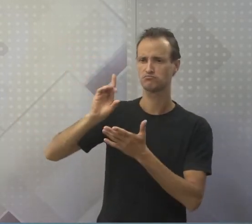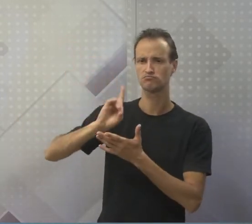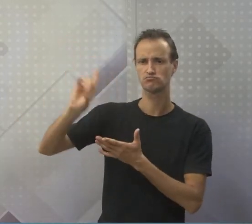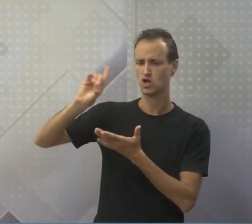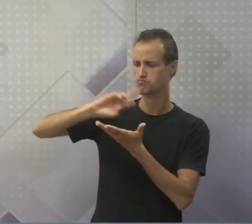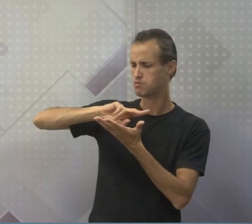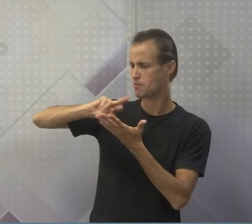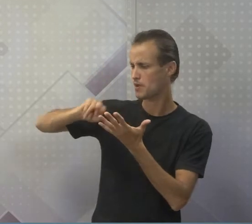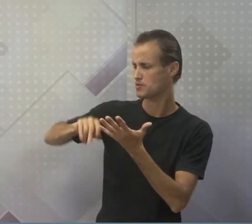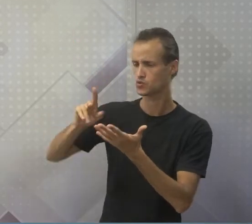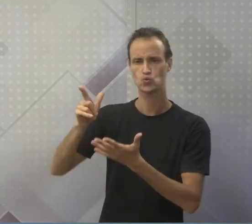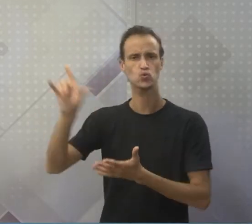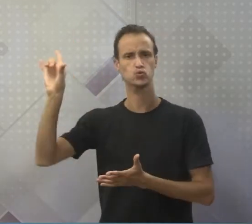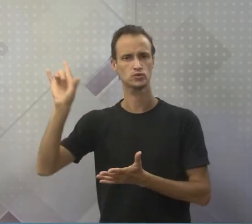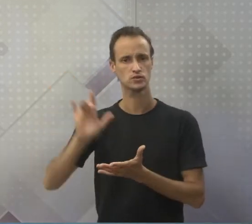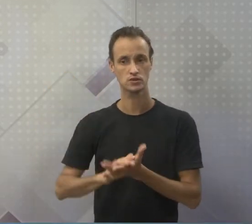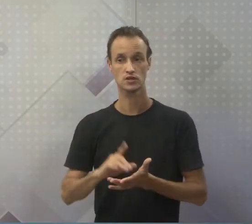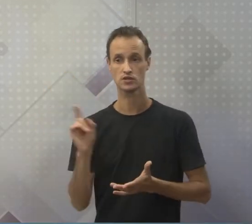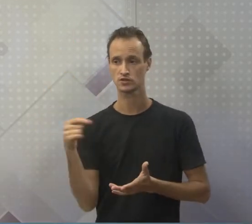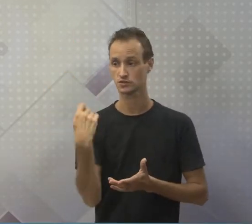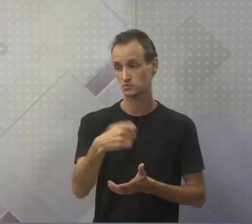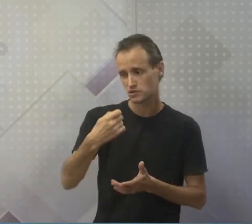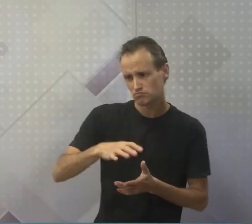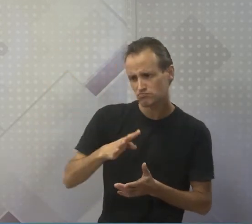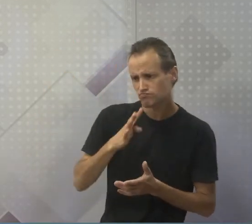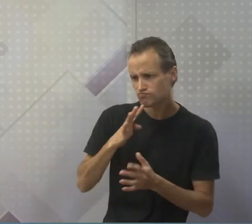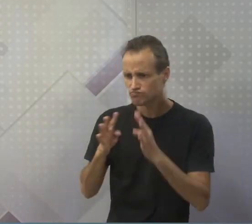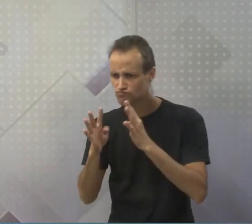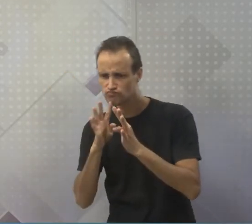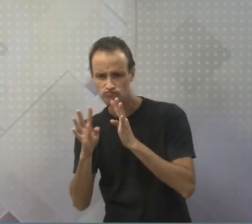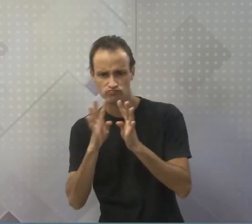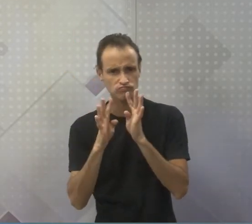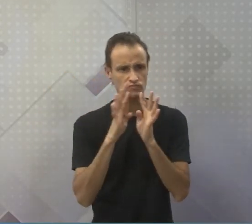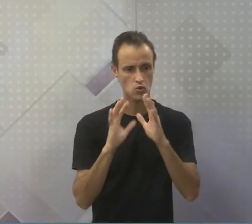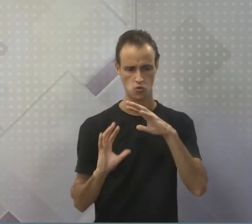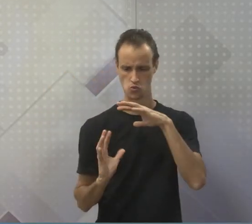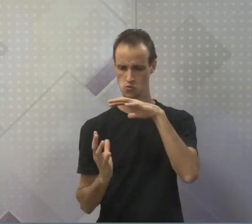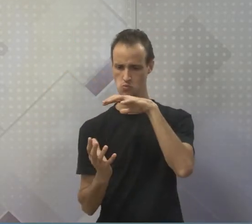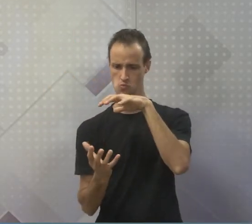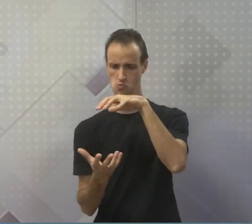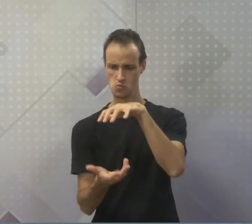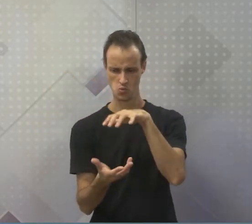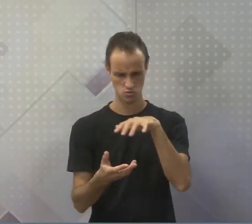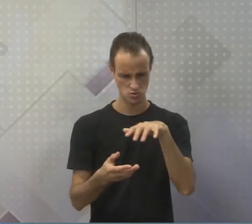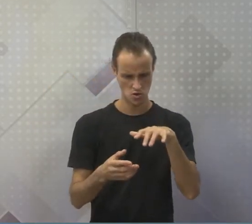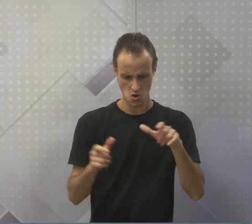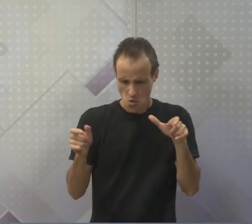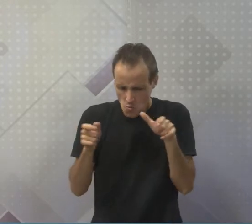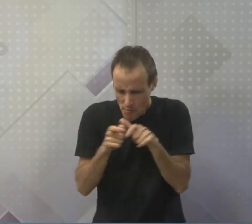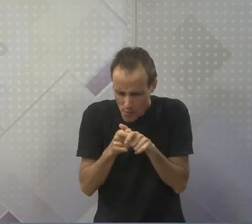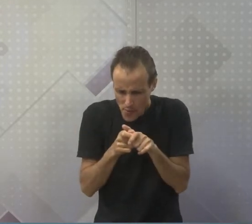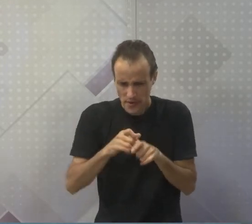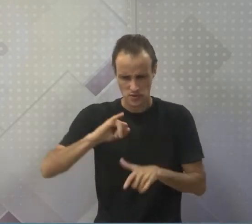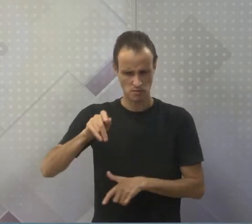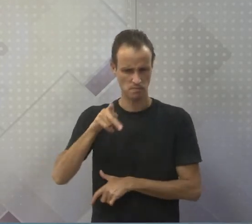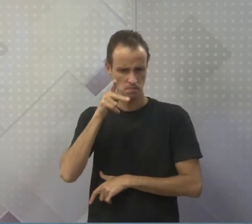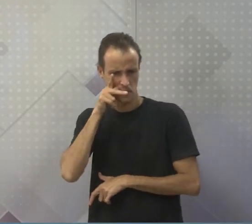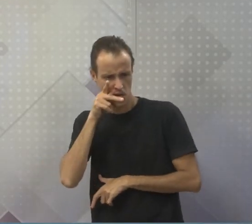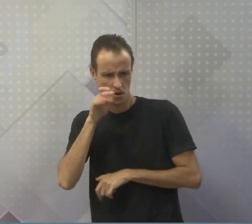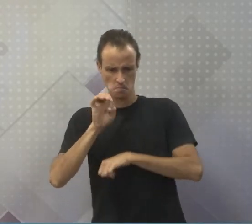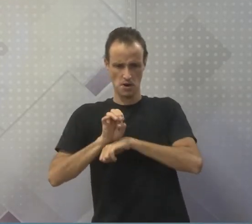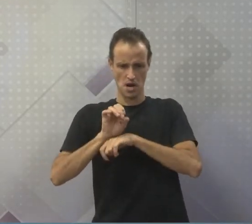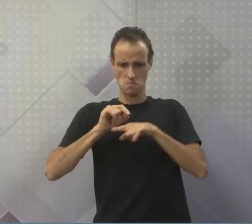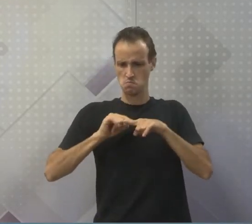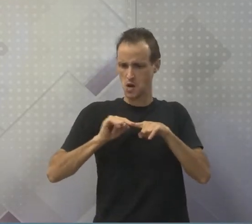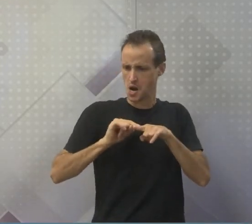outros. E aí a gente tem que ter essa noção de mundo. Gente, o mundo não é de uma pessoa, não é o seu bairro, não é o estado da